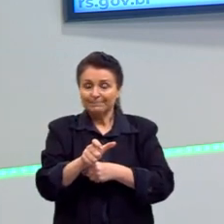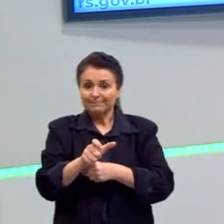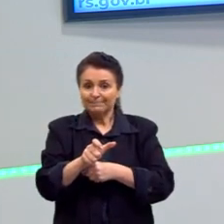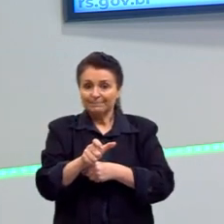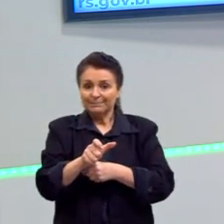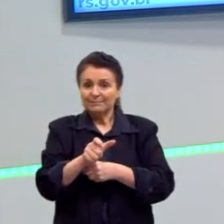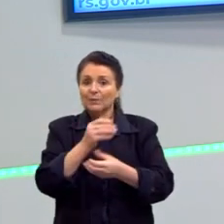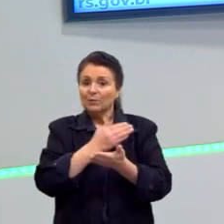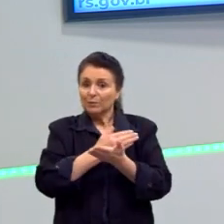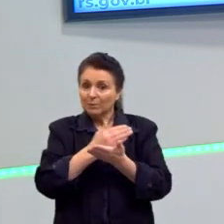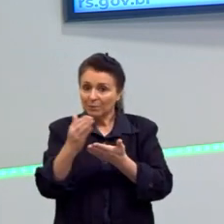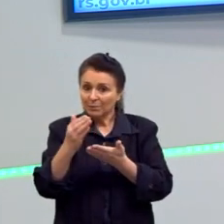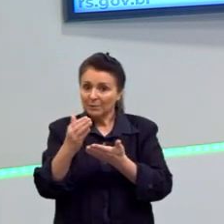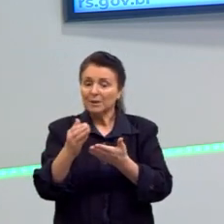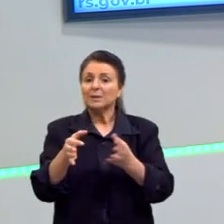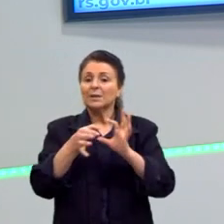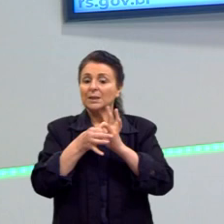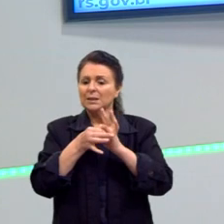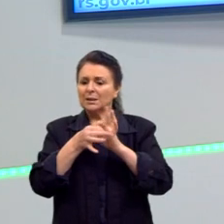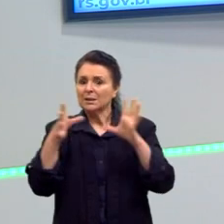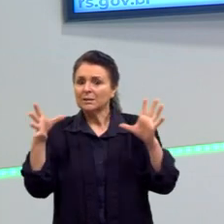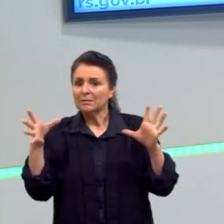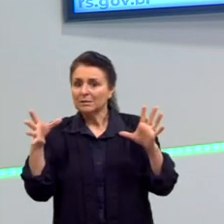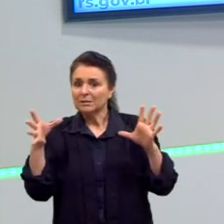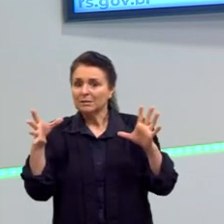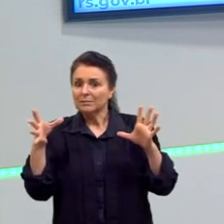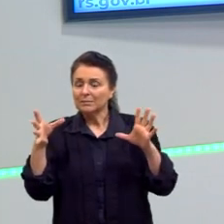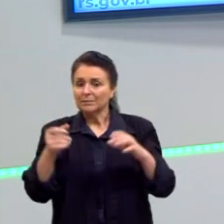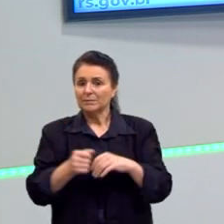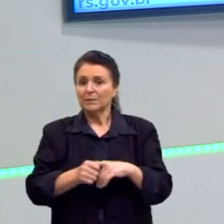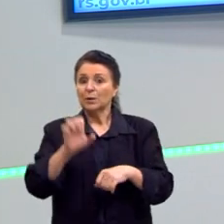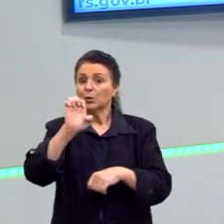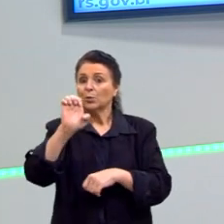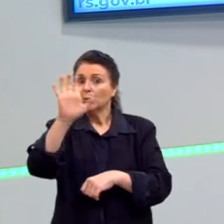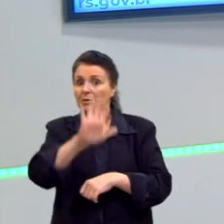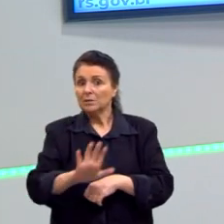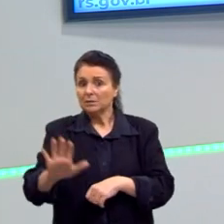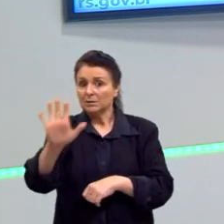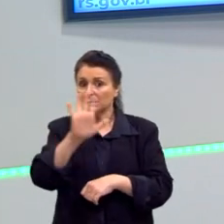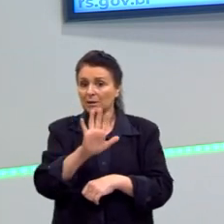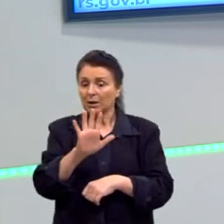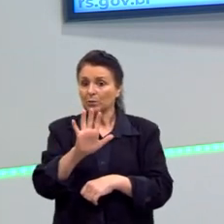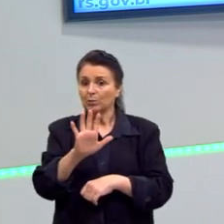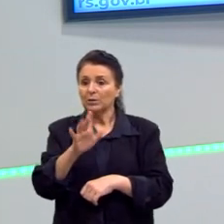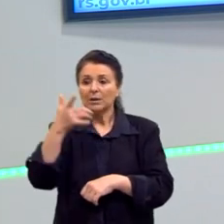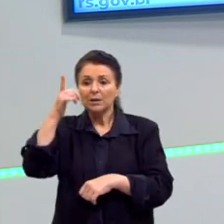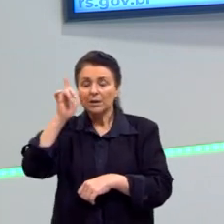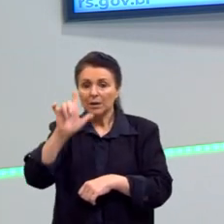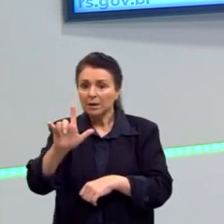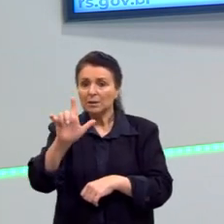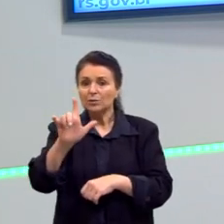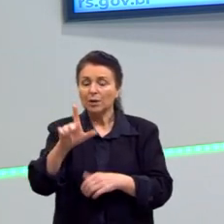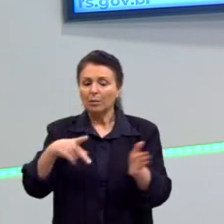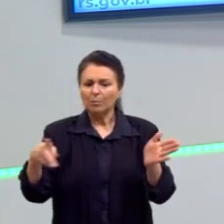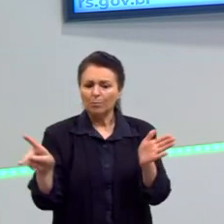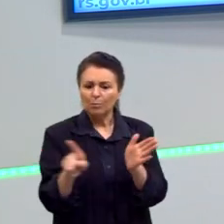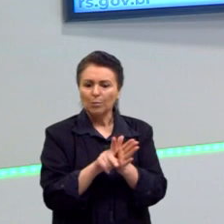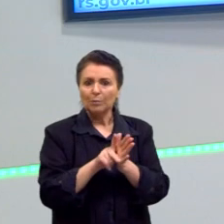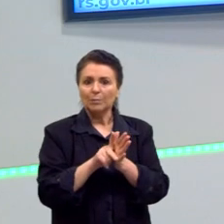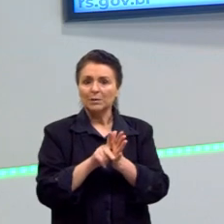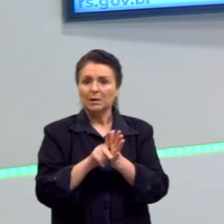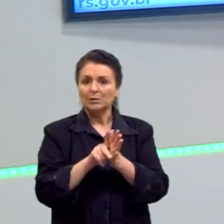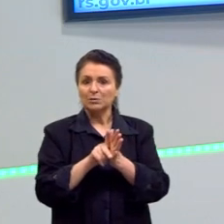sejam liberais. E o Estado também deve garantir a propriedade das pessoas. Por isso, até hoje,